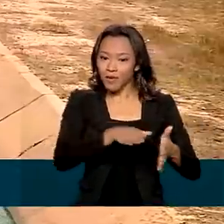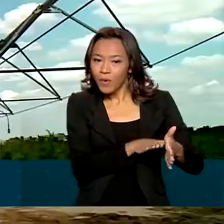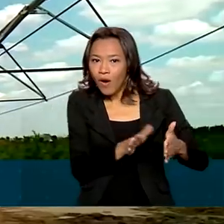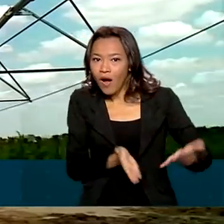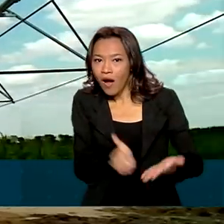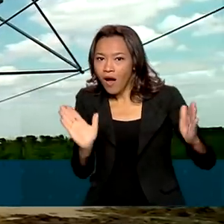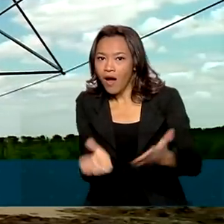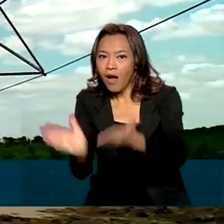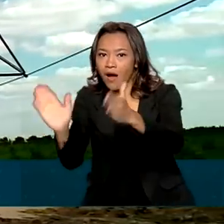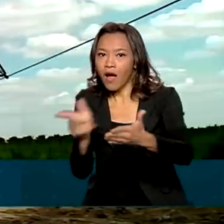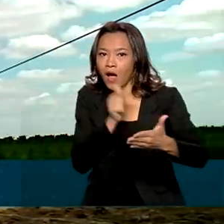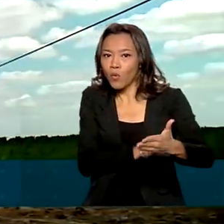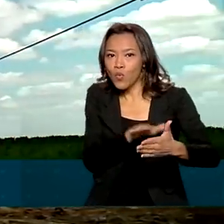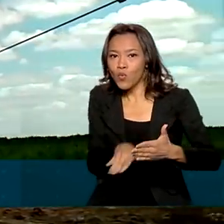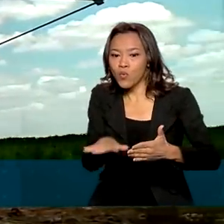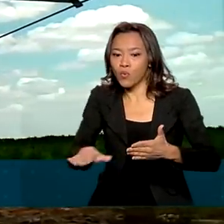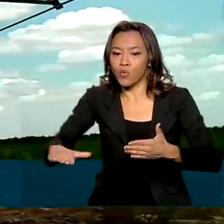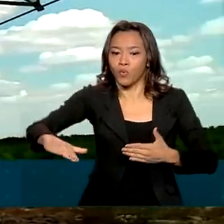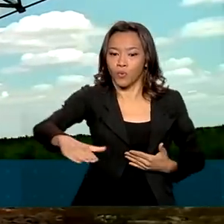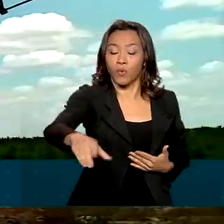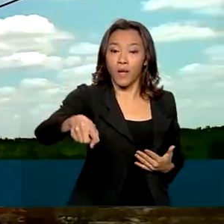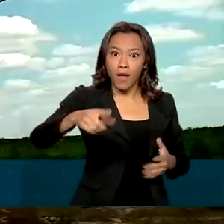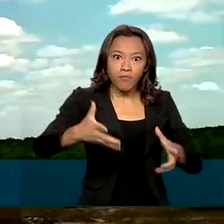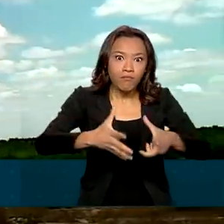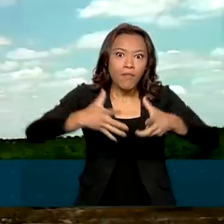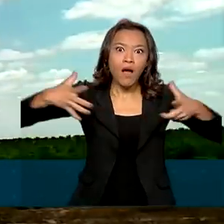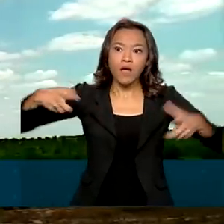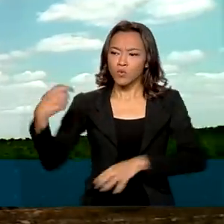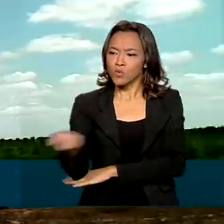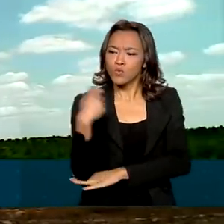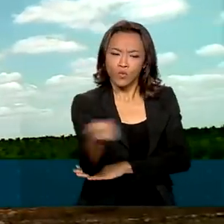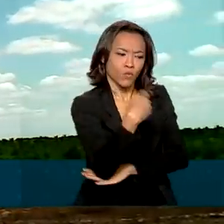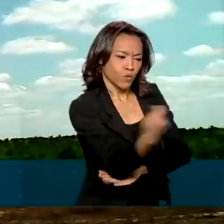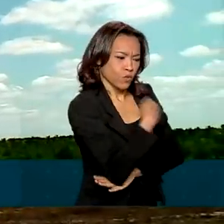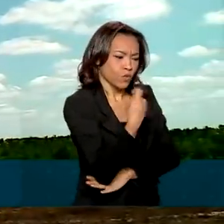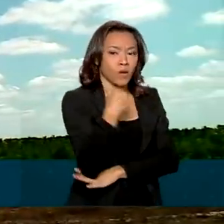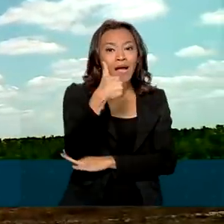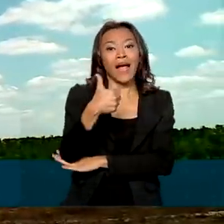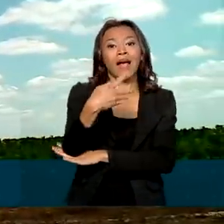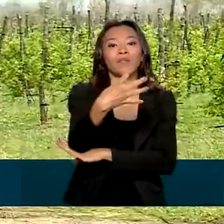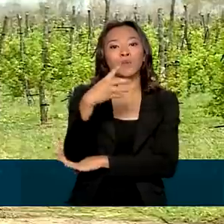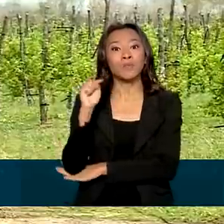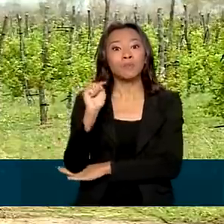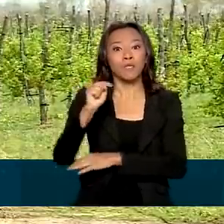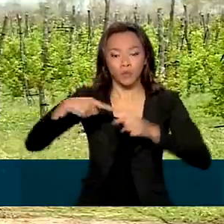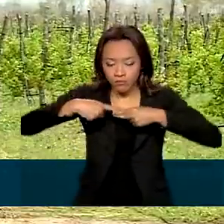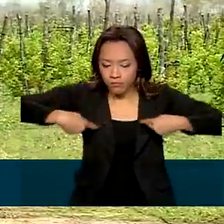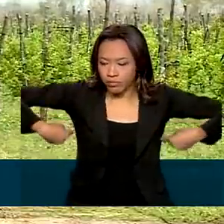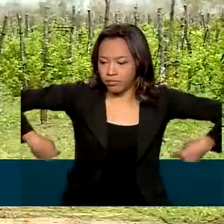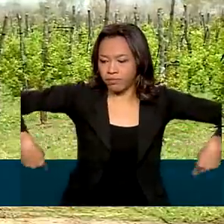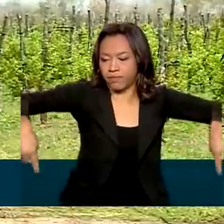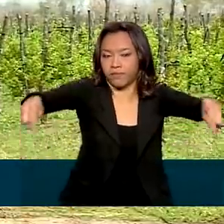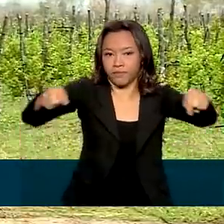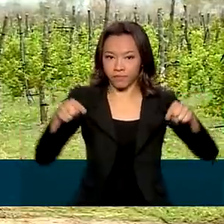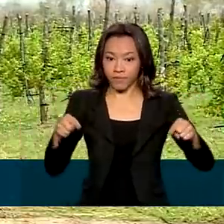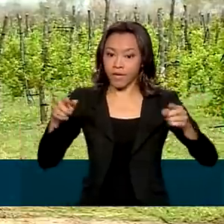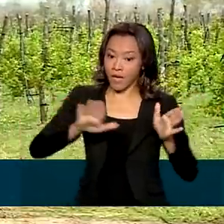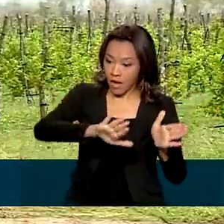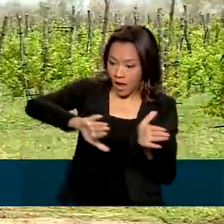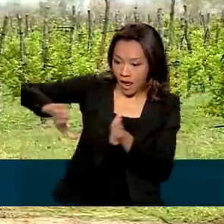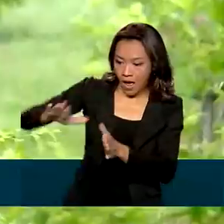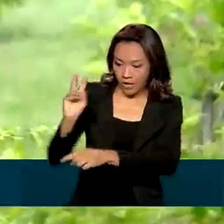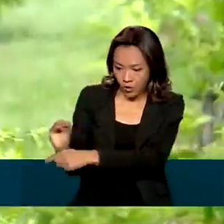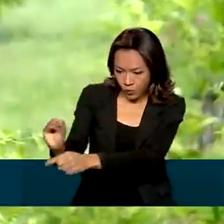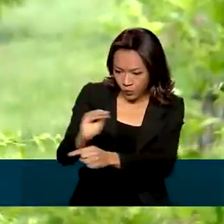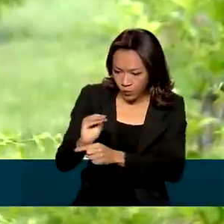canais. A área irrigada é a maior do estado, com um total de 14 mil hectares, divididos entre a área de reserva